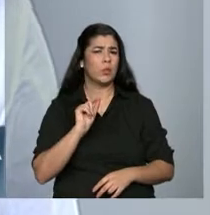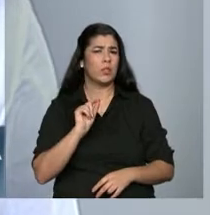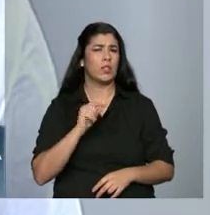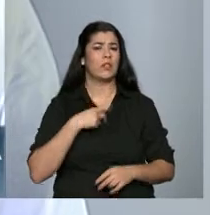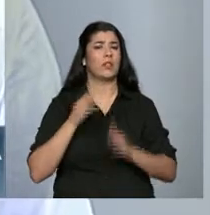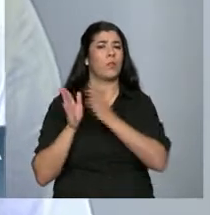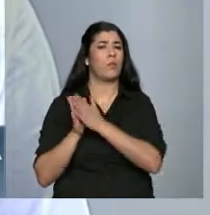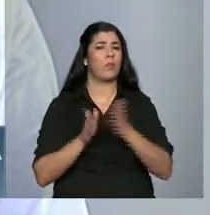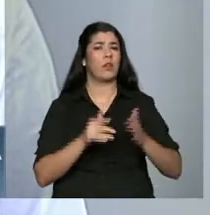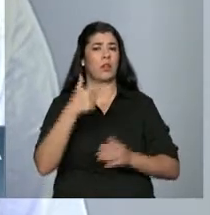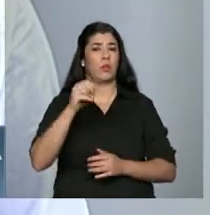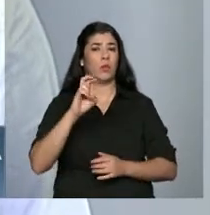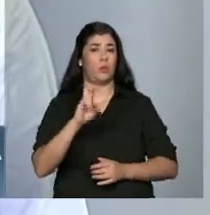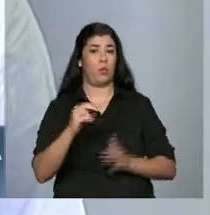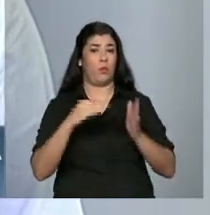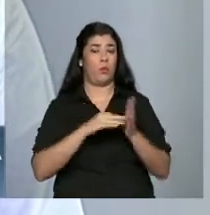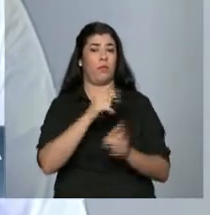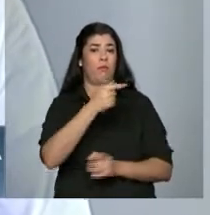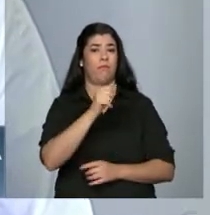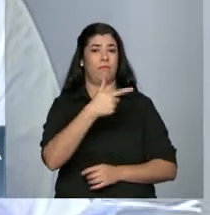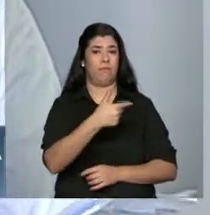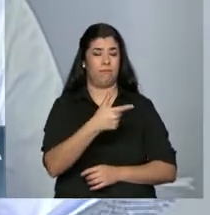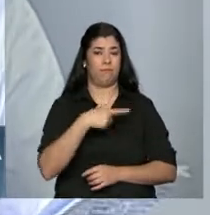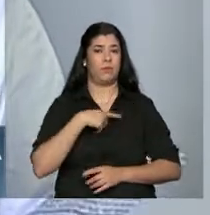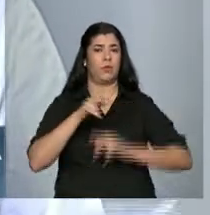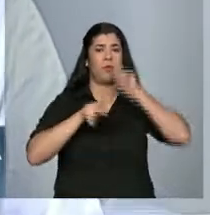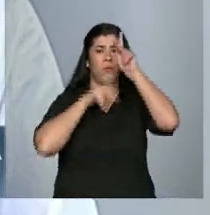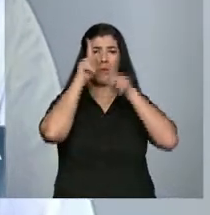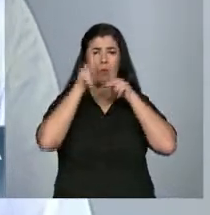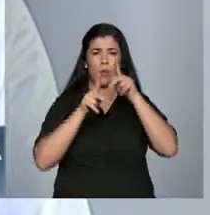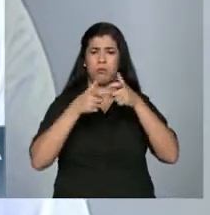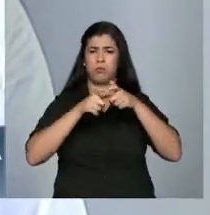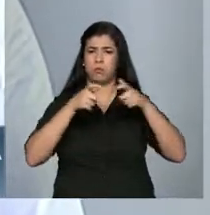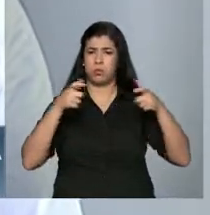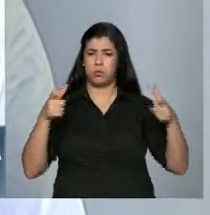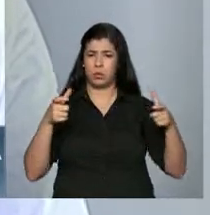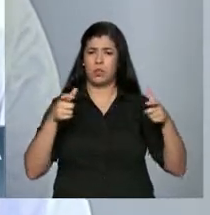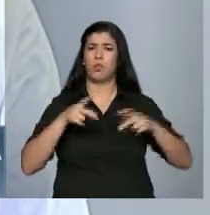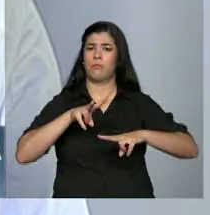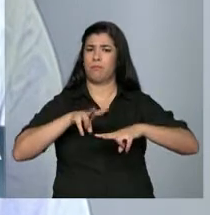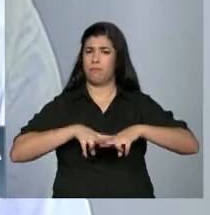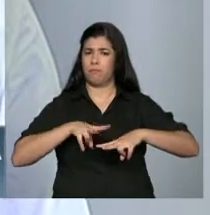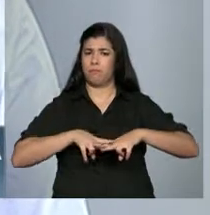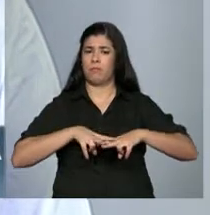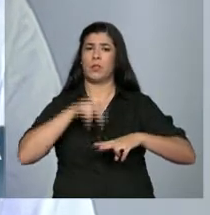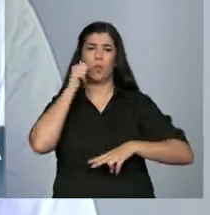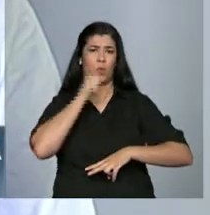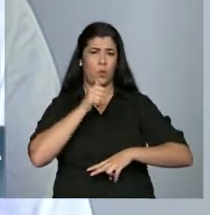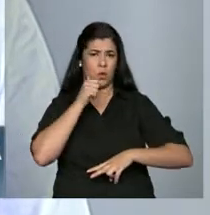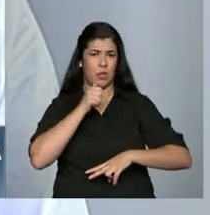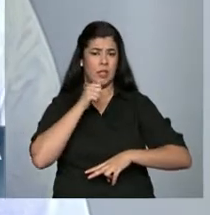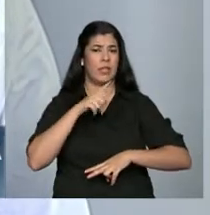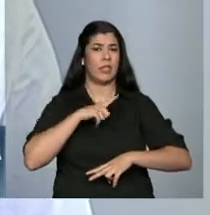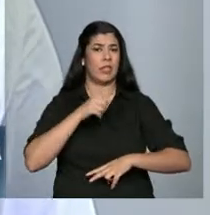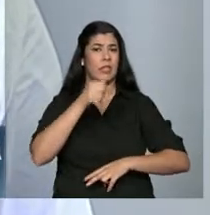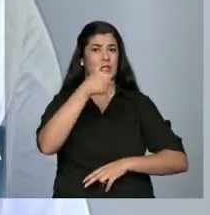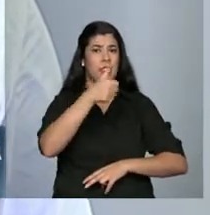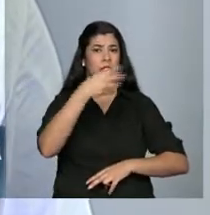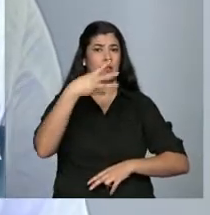nesse período de 2005 para 2012, a população, o crescimento da população carcerária feminina foi de